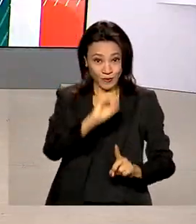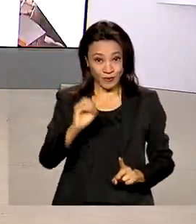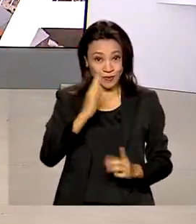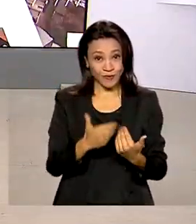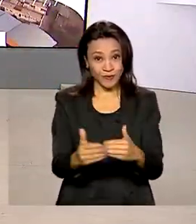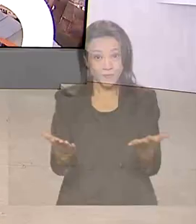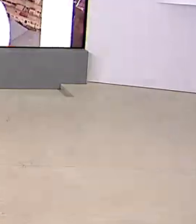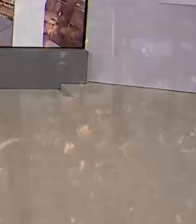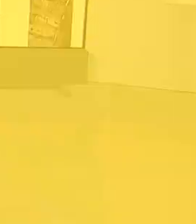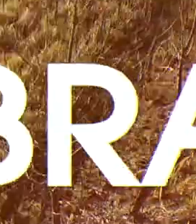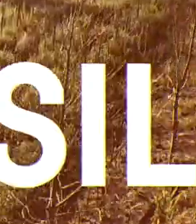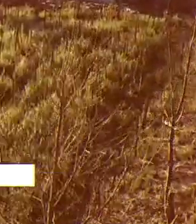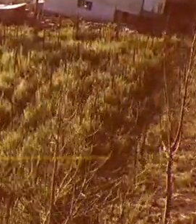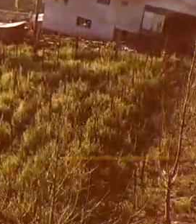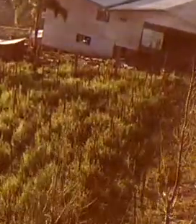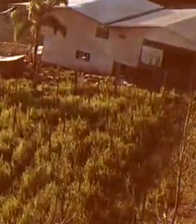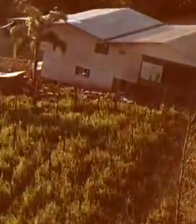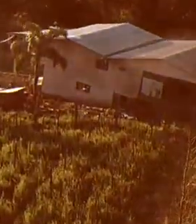já está no ar.